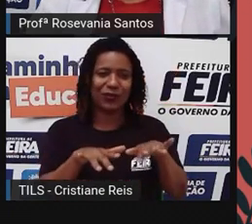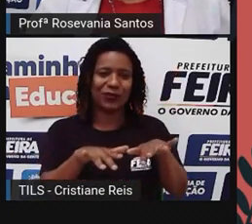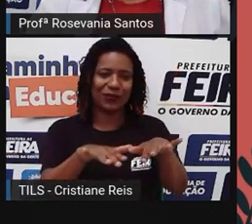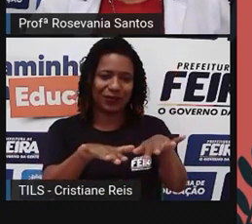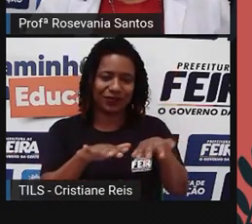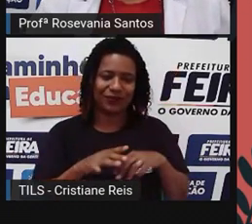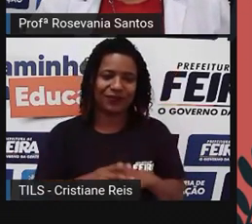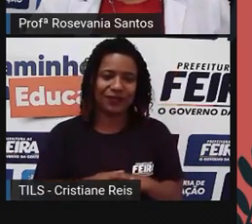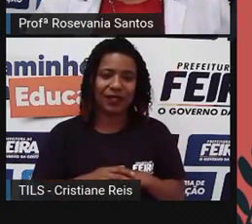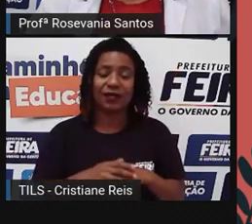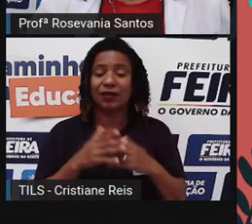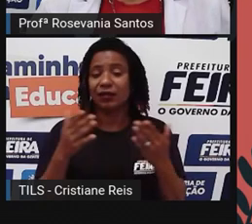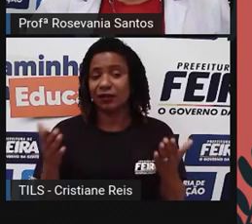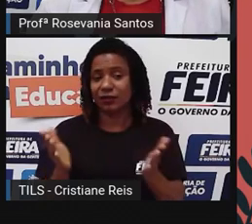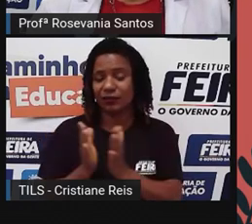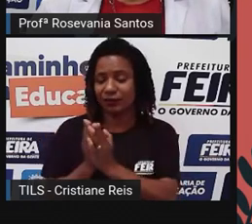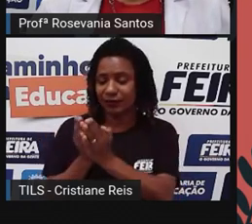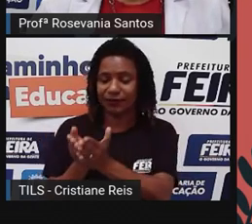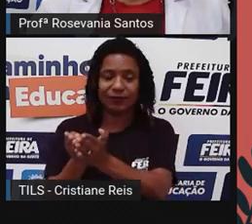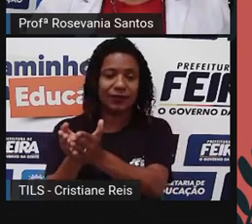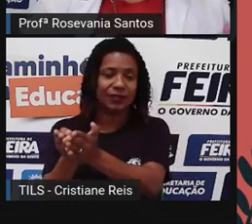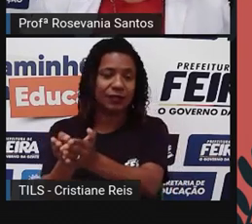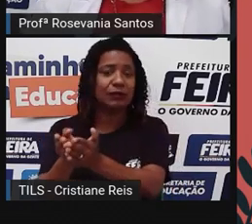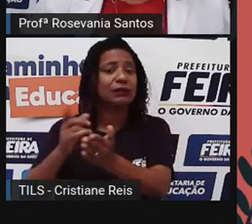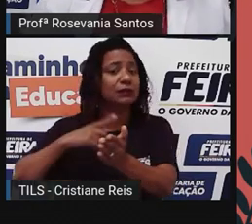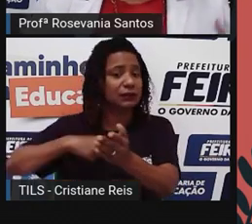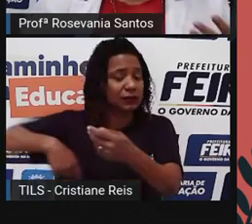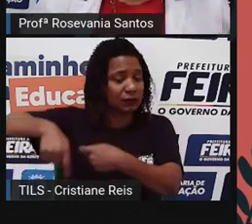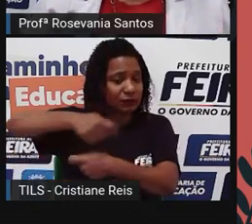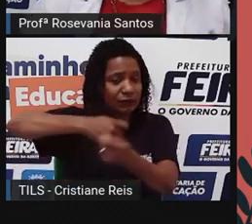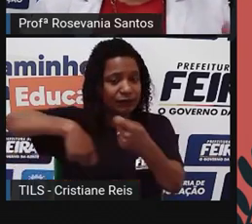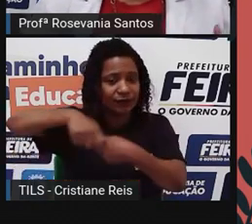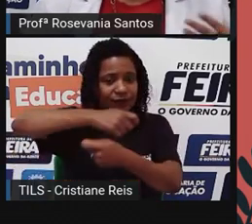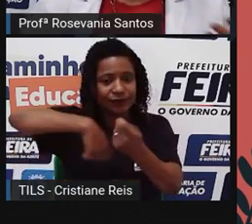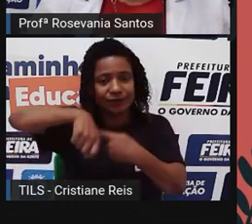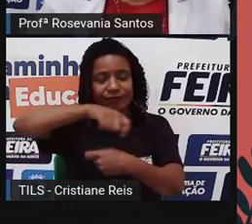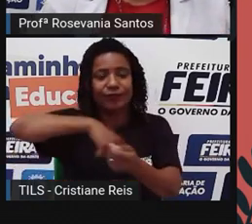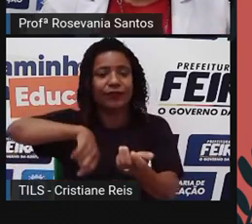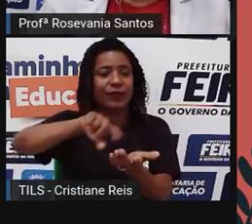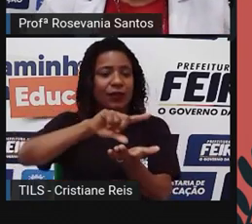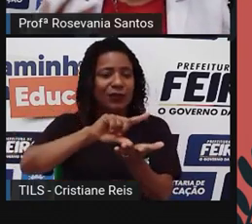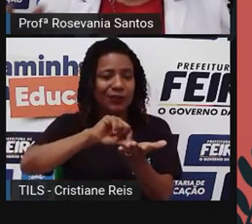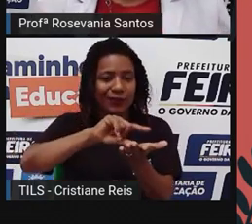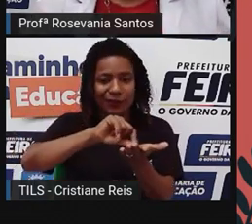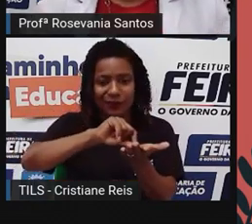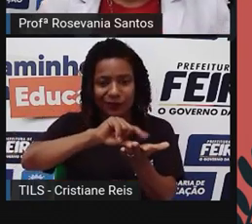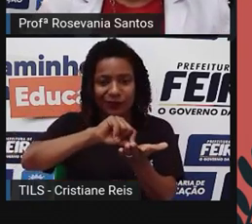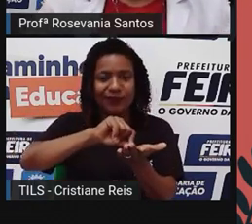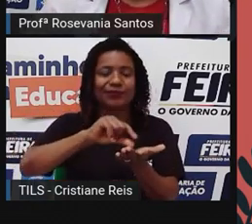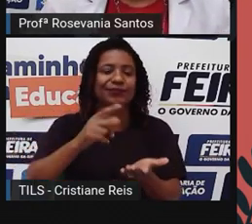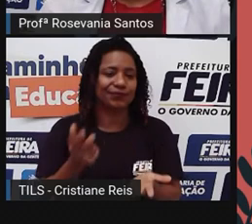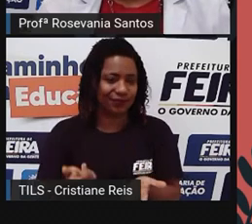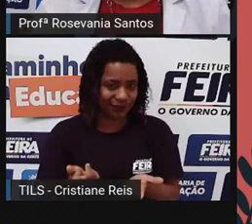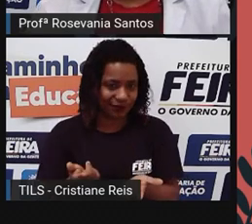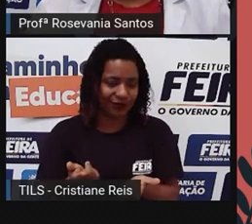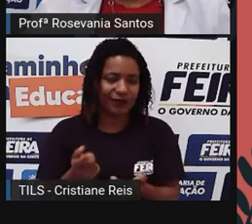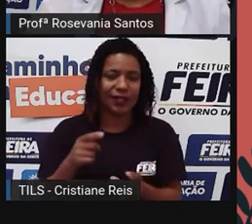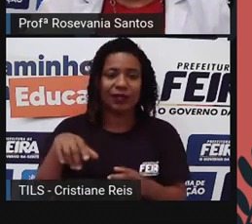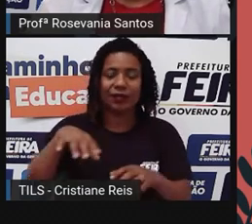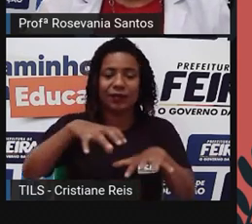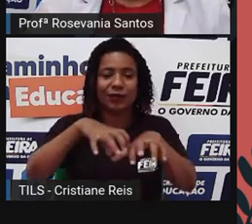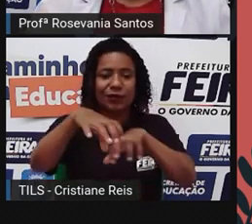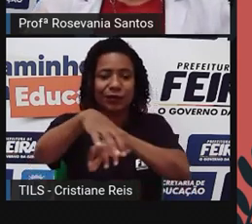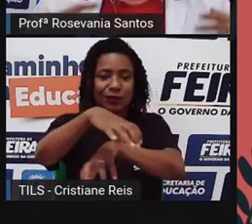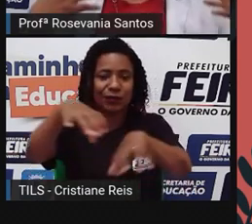questão do capitalismo comercial relacionado à retirada de boa parte das riquezas, dessas colônias, nesse período também